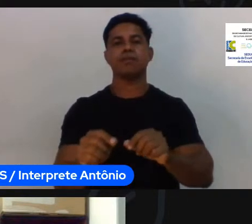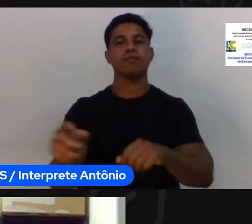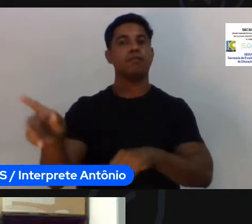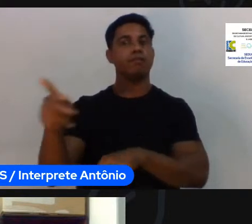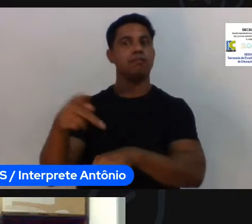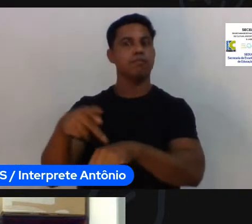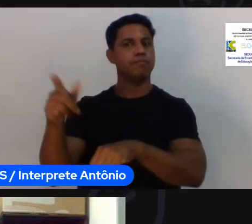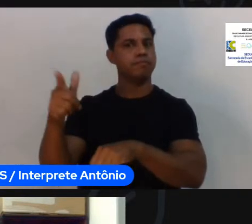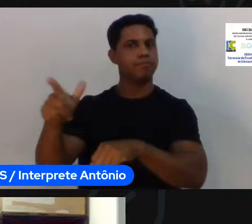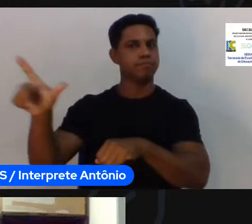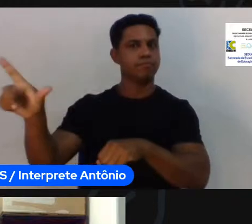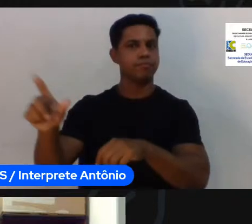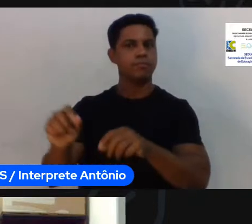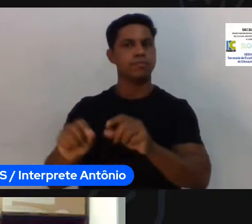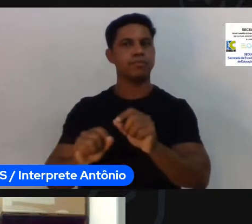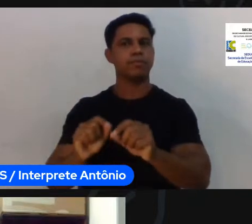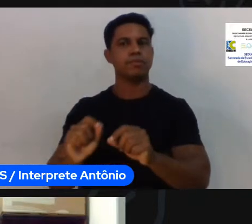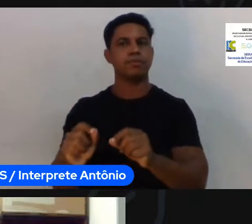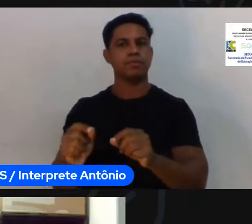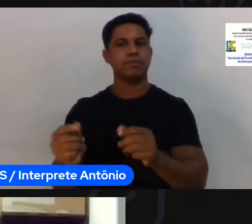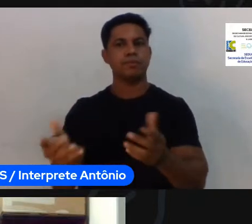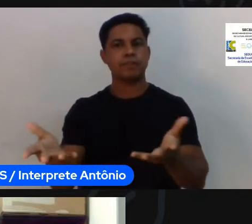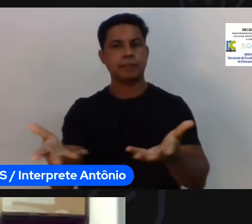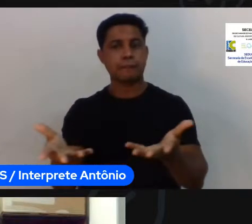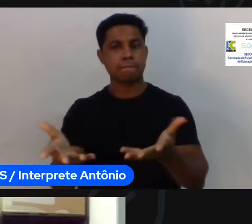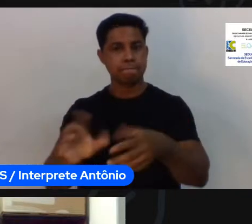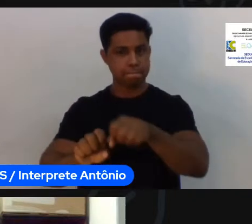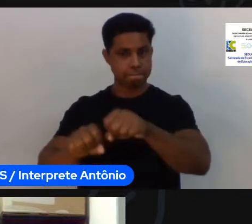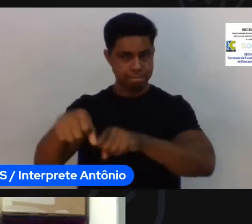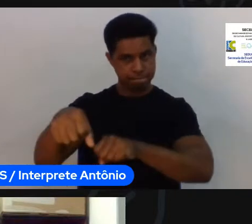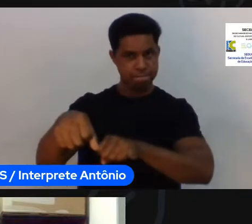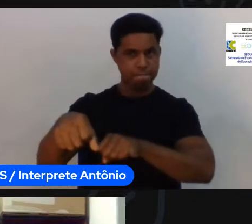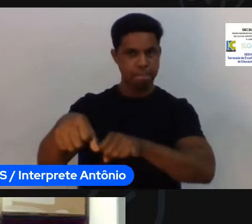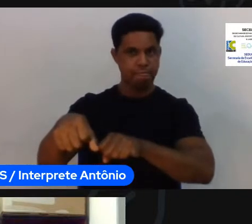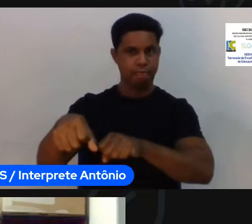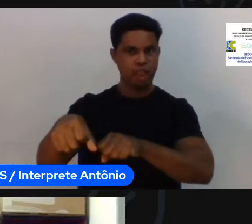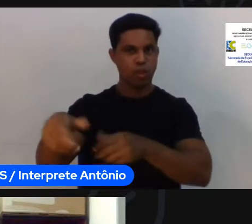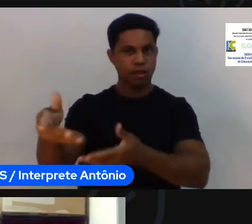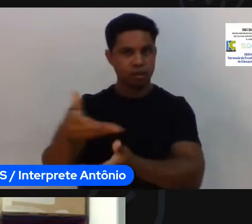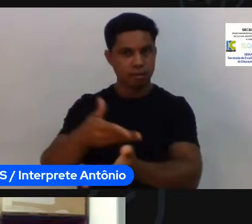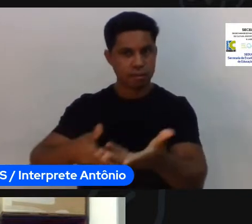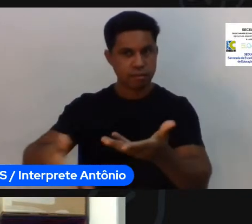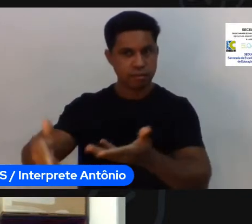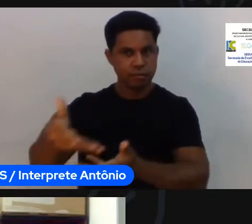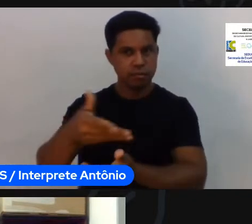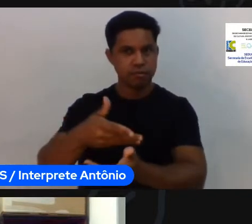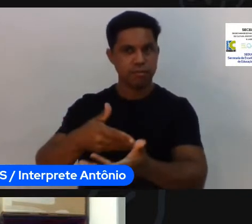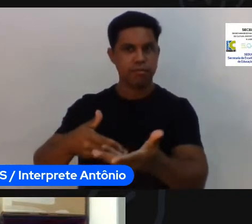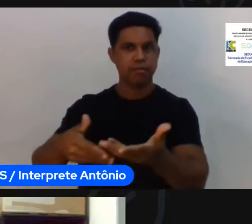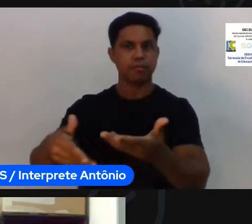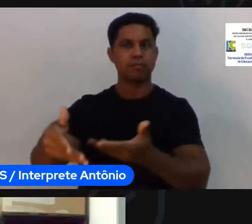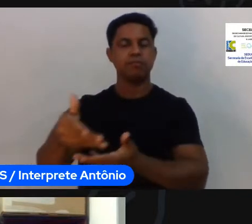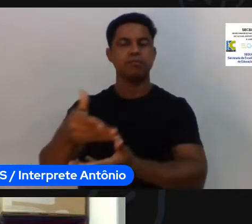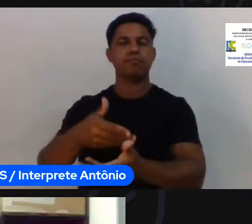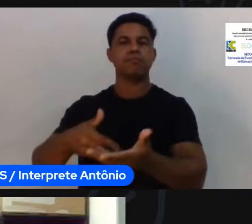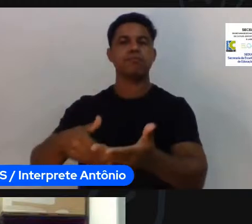de excelência, e tem formação como Internacional Master Coach Developer,